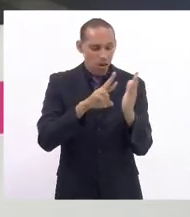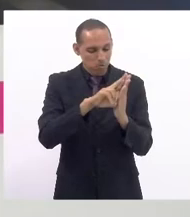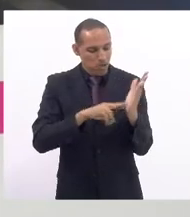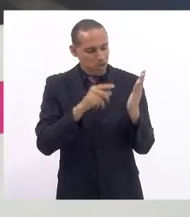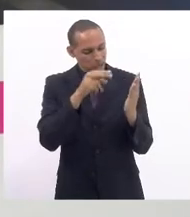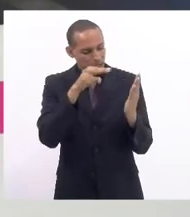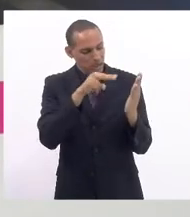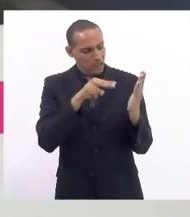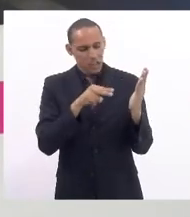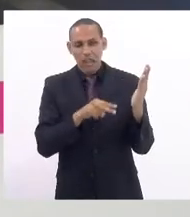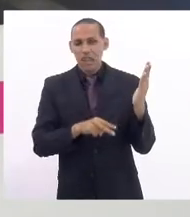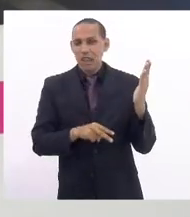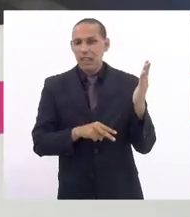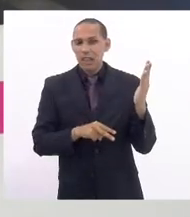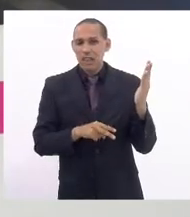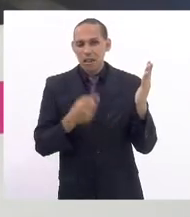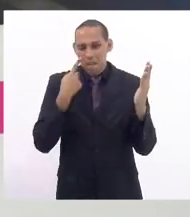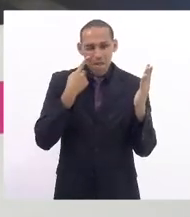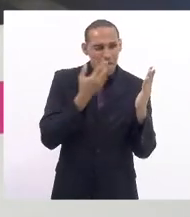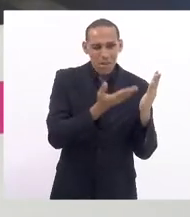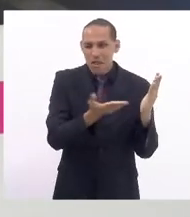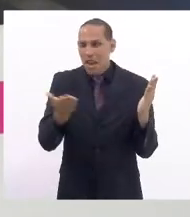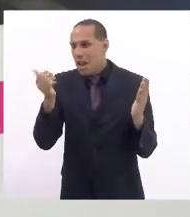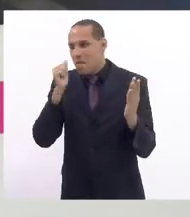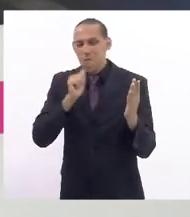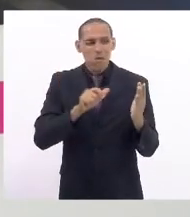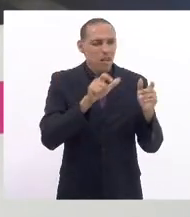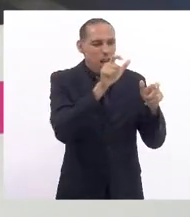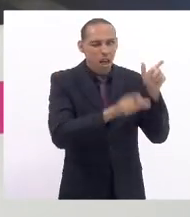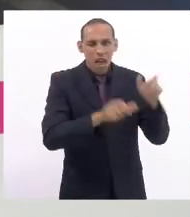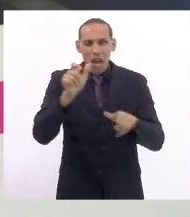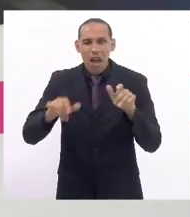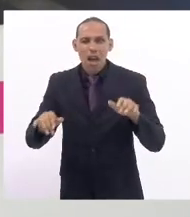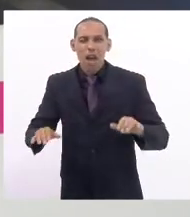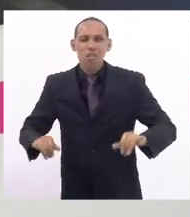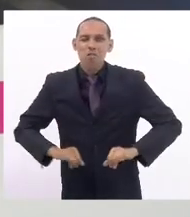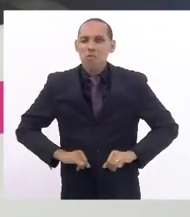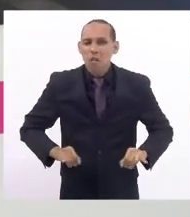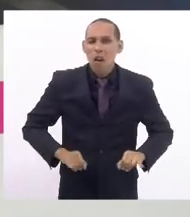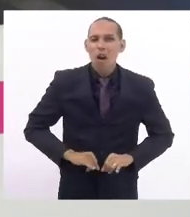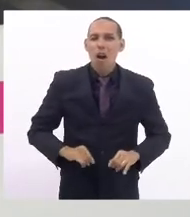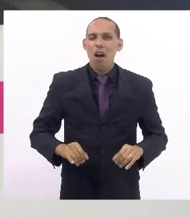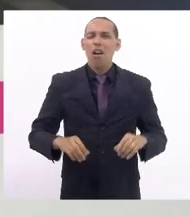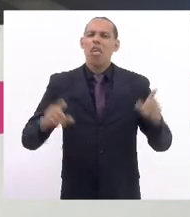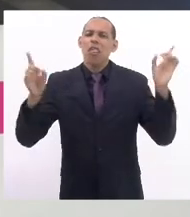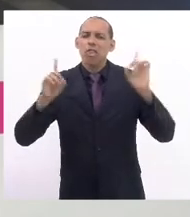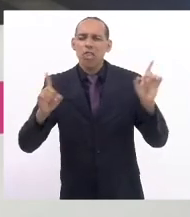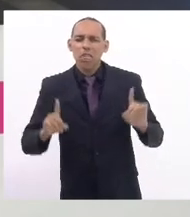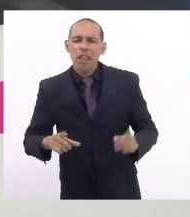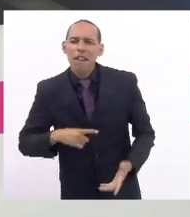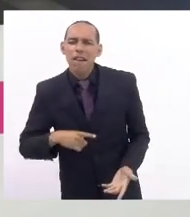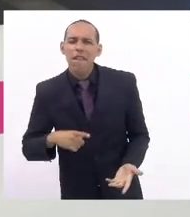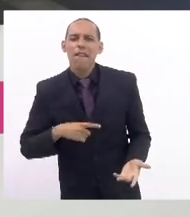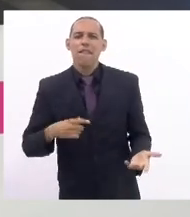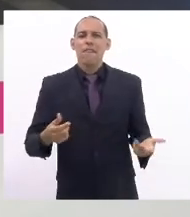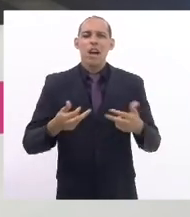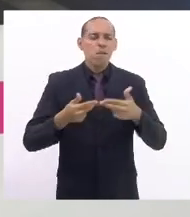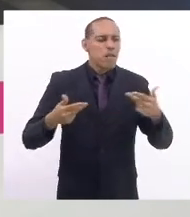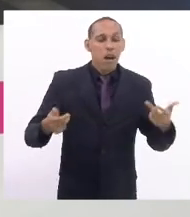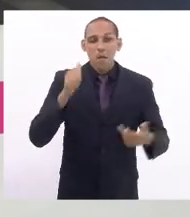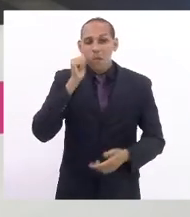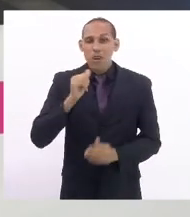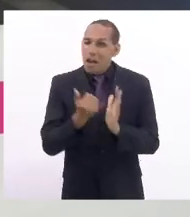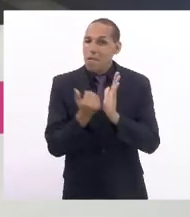condições das mulheres a deficiência ainda nas casas legislativas de mais mulheres produzindo leis porque